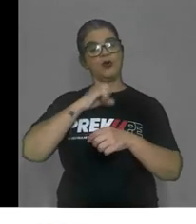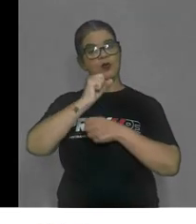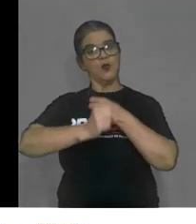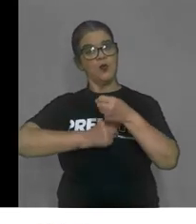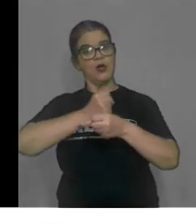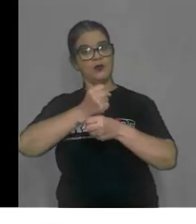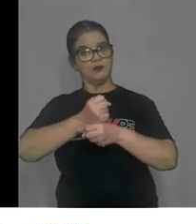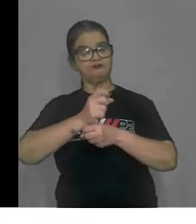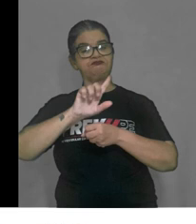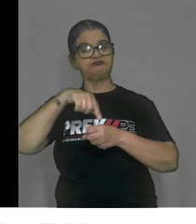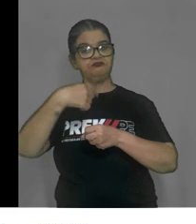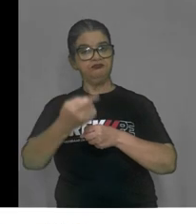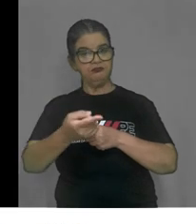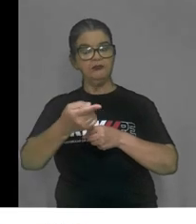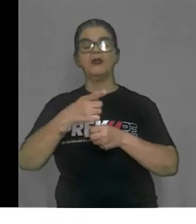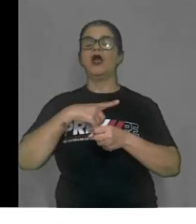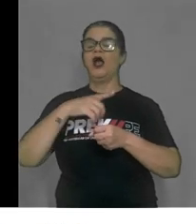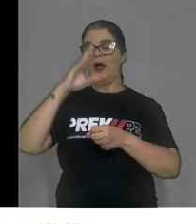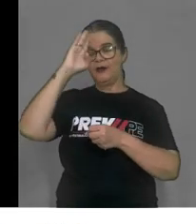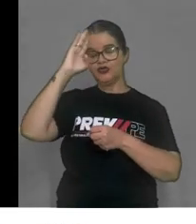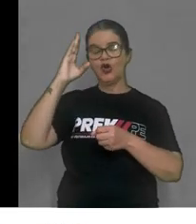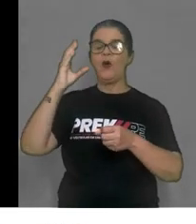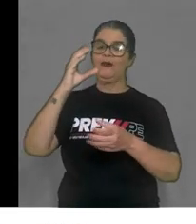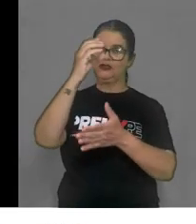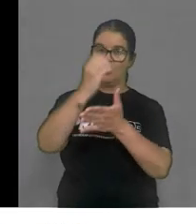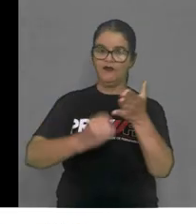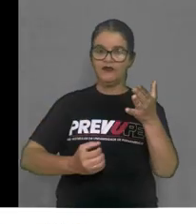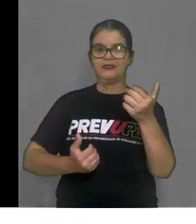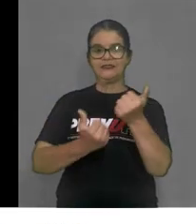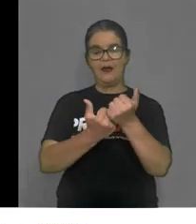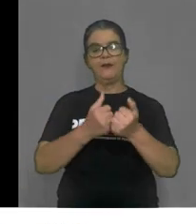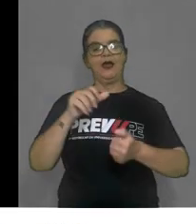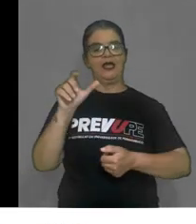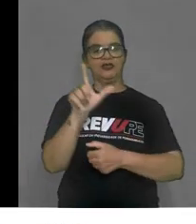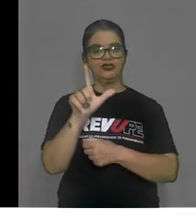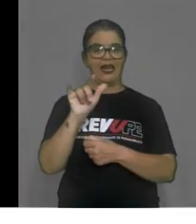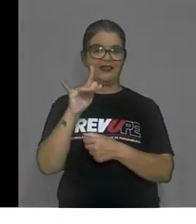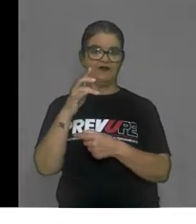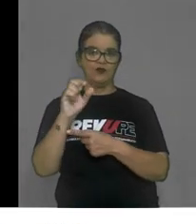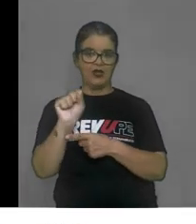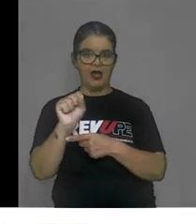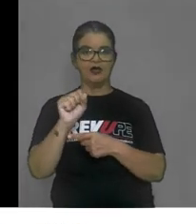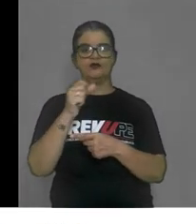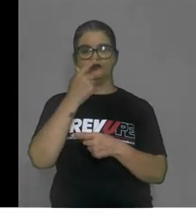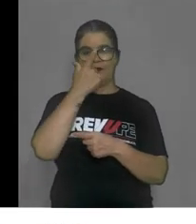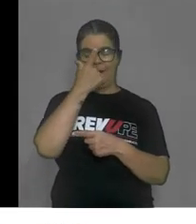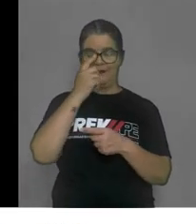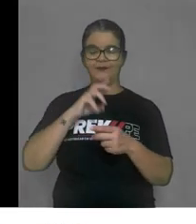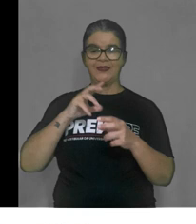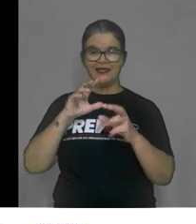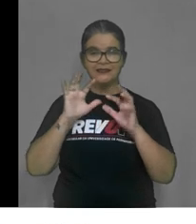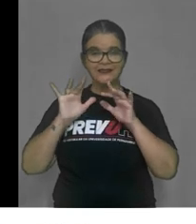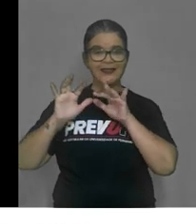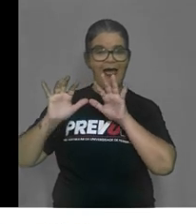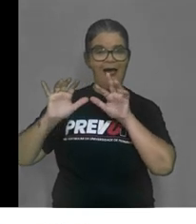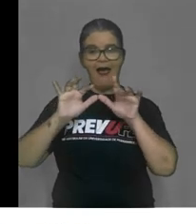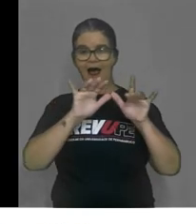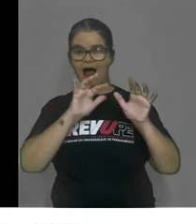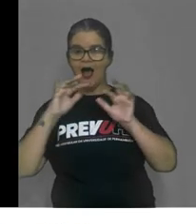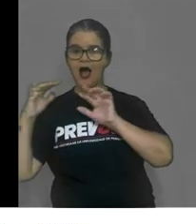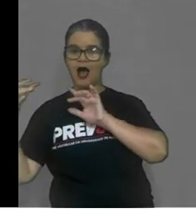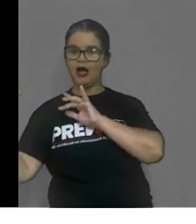as tropas oficiais apoiadas pelos latifundiários cercaram os